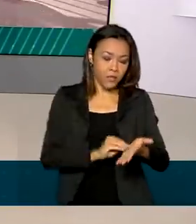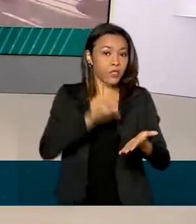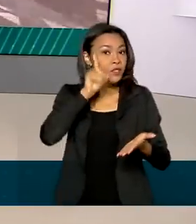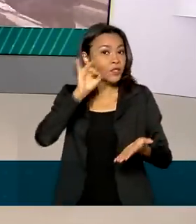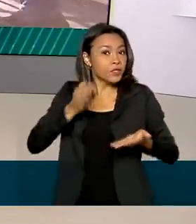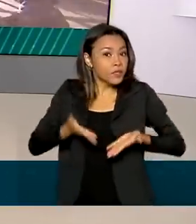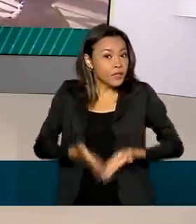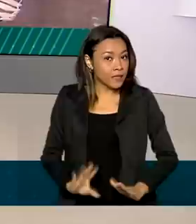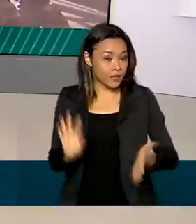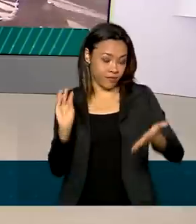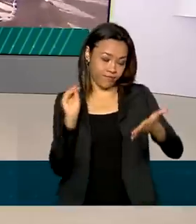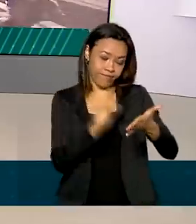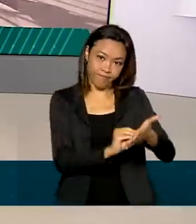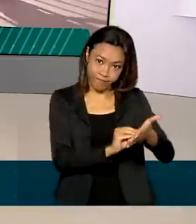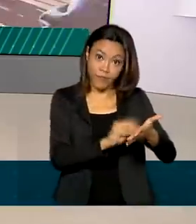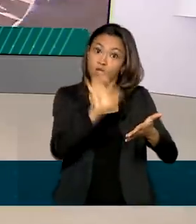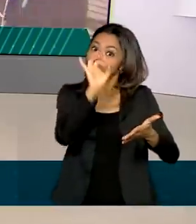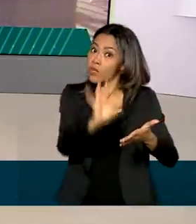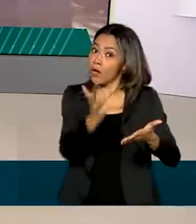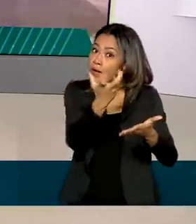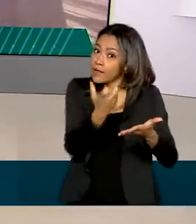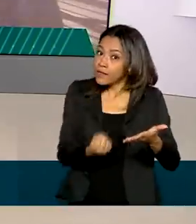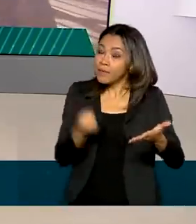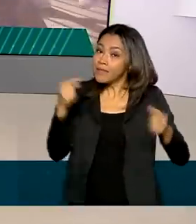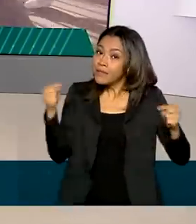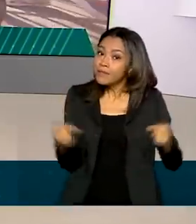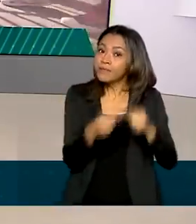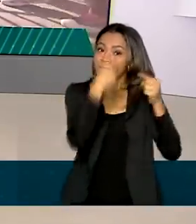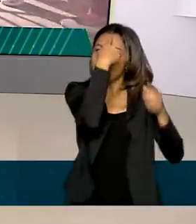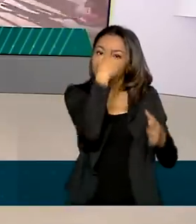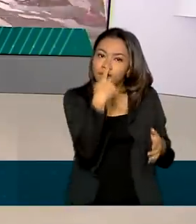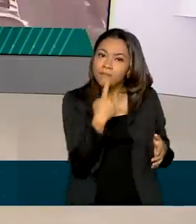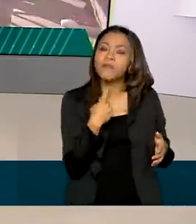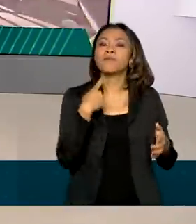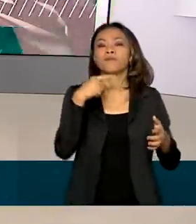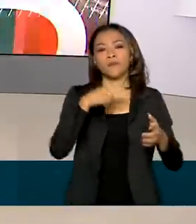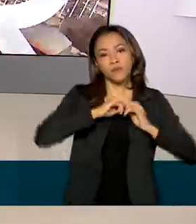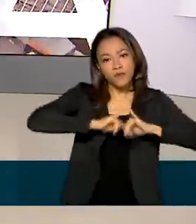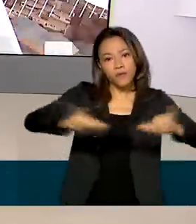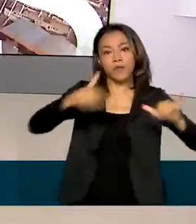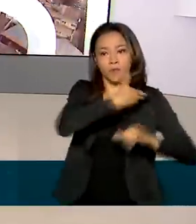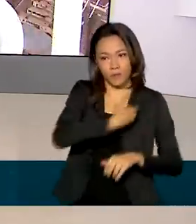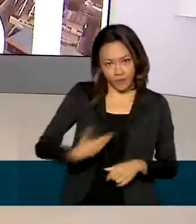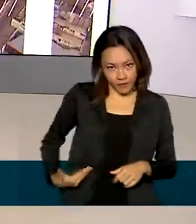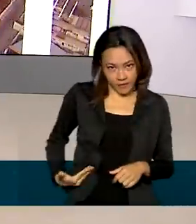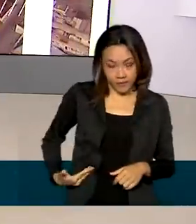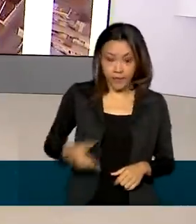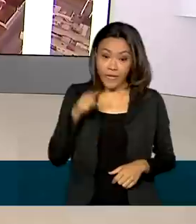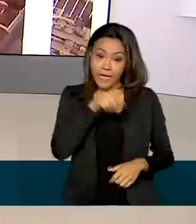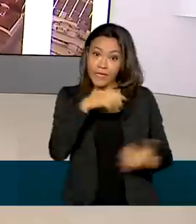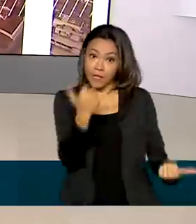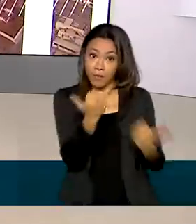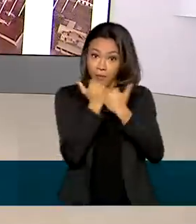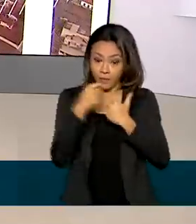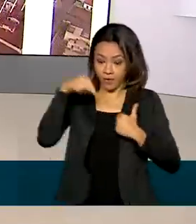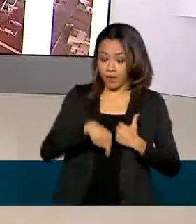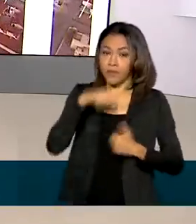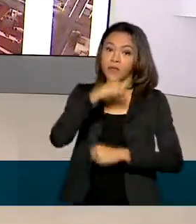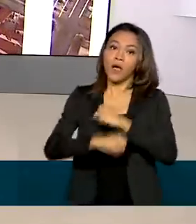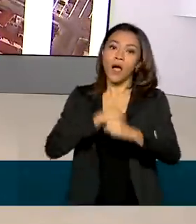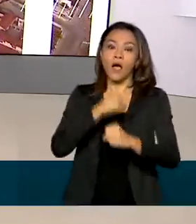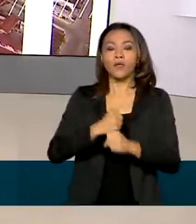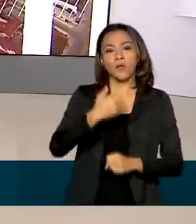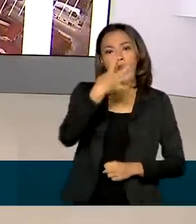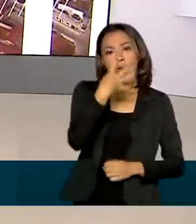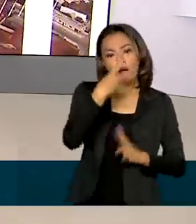Só poderão receber aqueles que se enquadram nos critérios estabelecidos pelo governo. O auxílio deste ano será de quatro